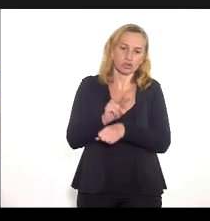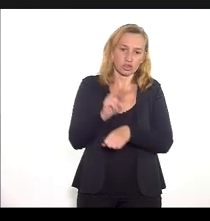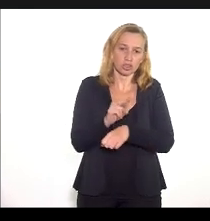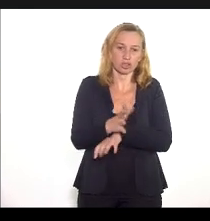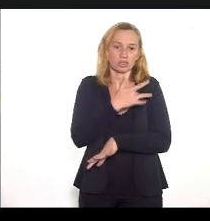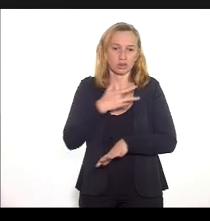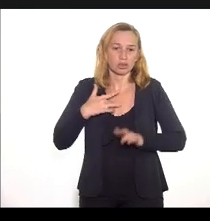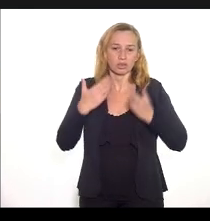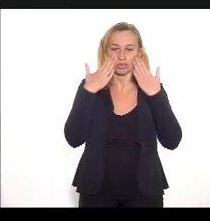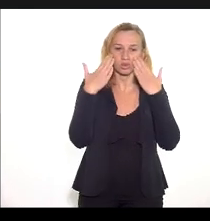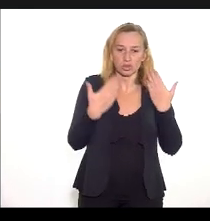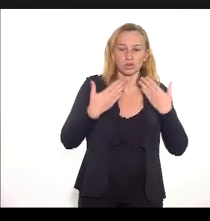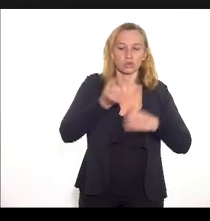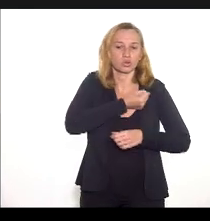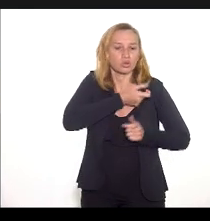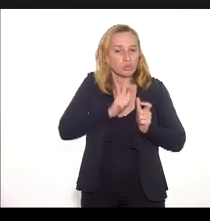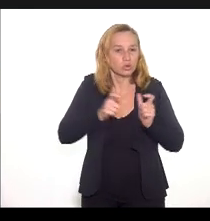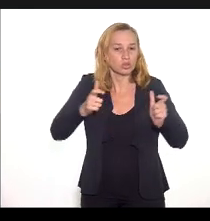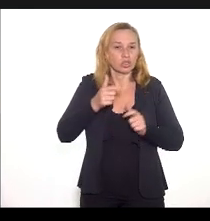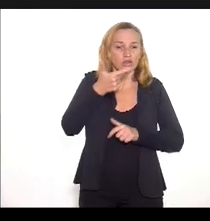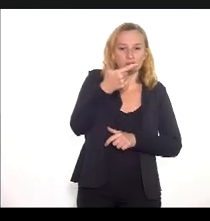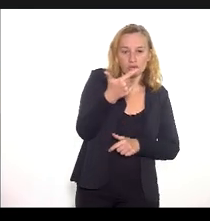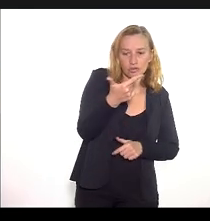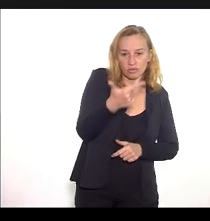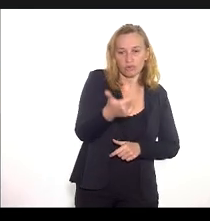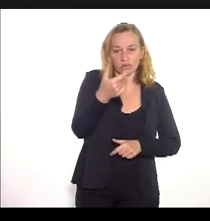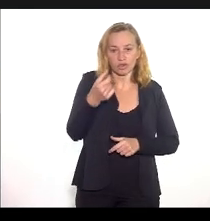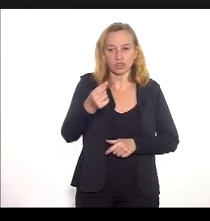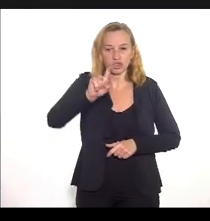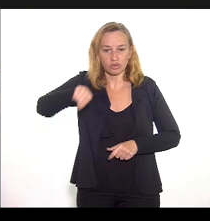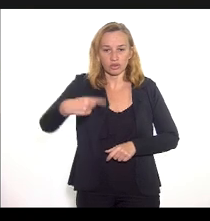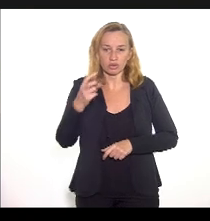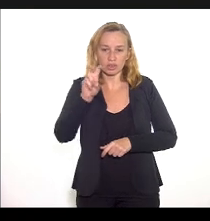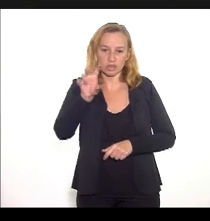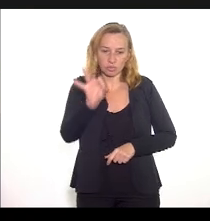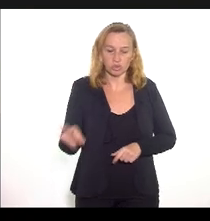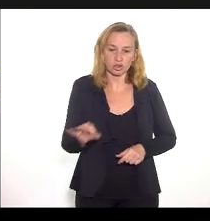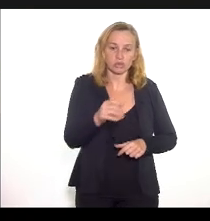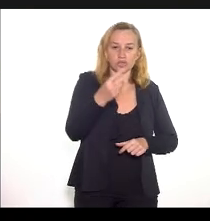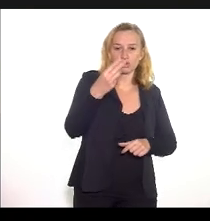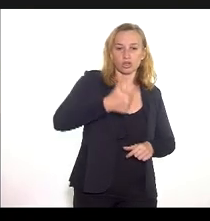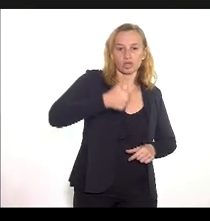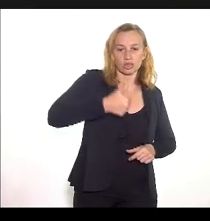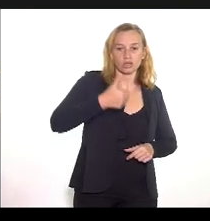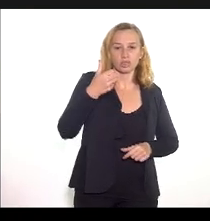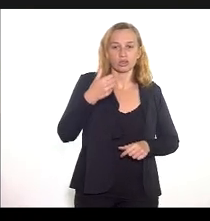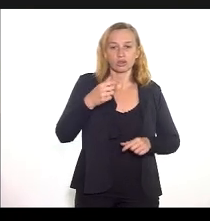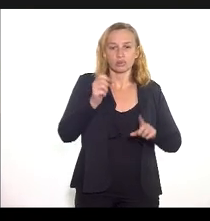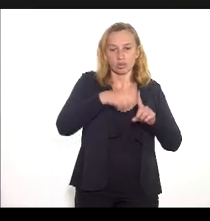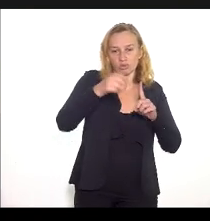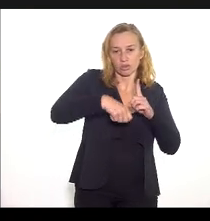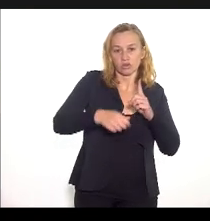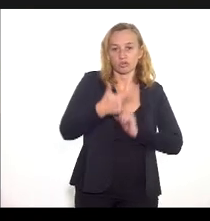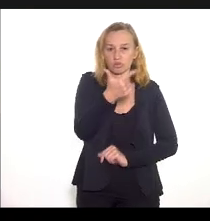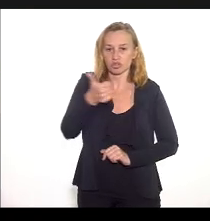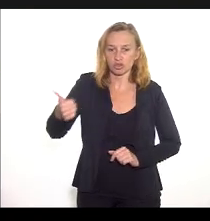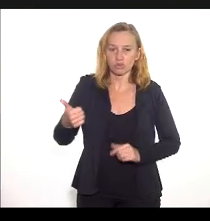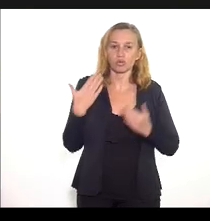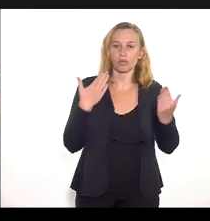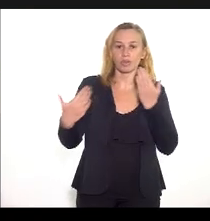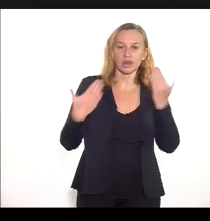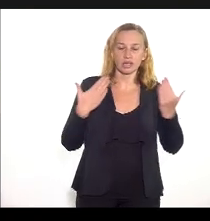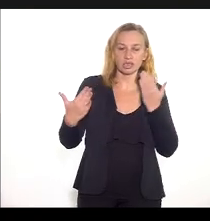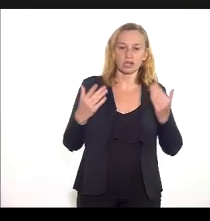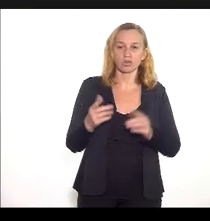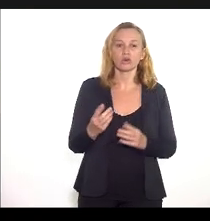apresentou aumento de 20,5% nos três primeiros meses de 2021, em comparação